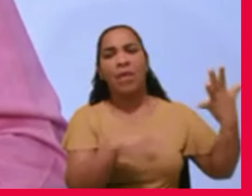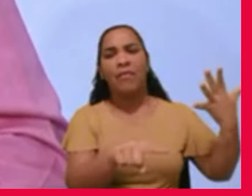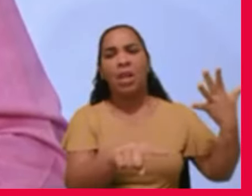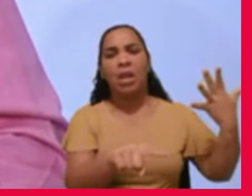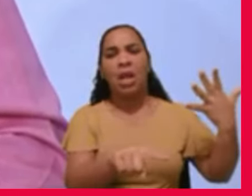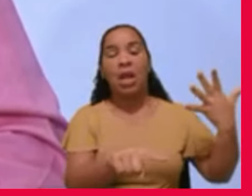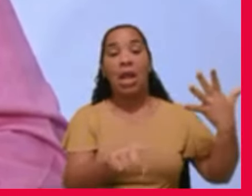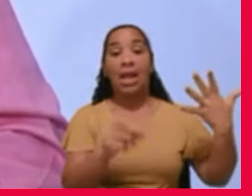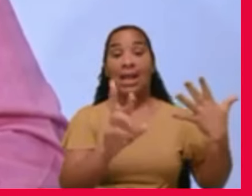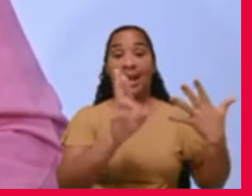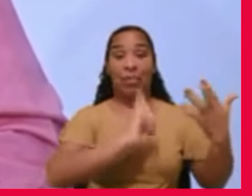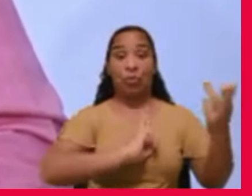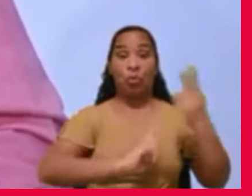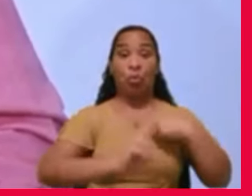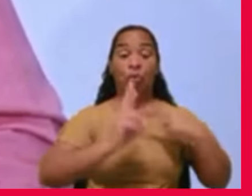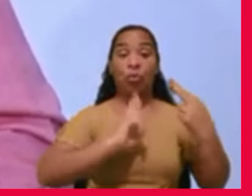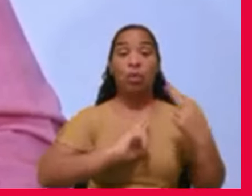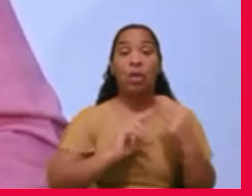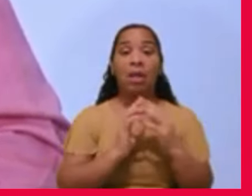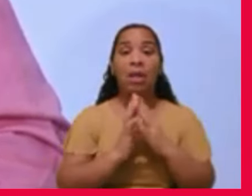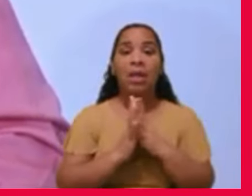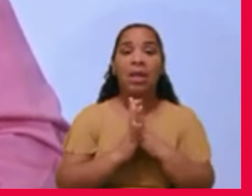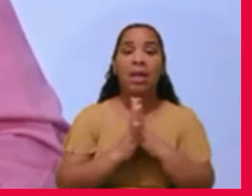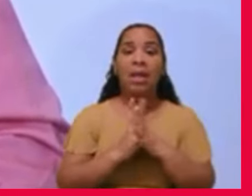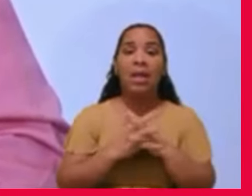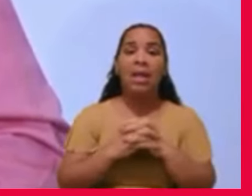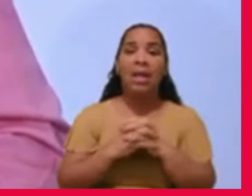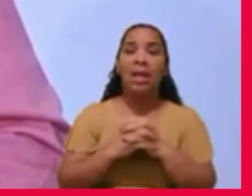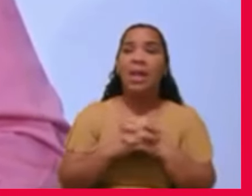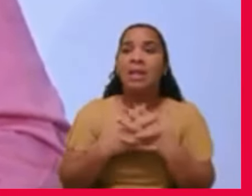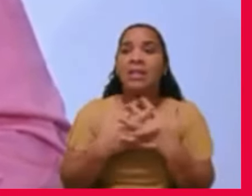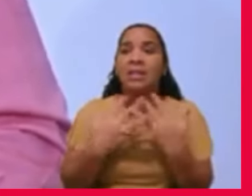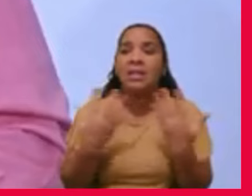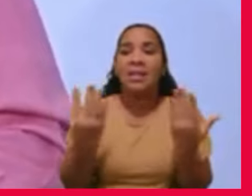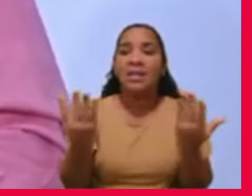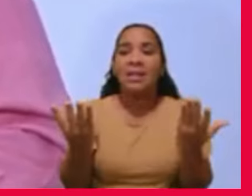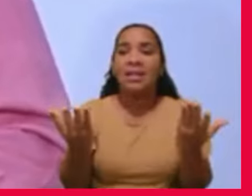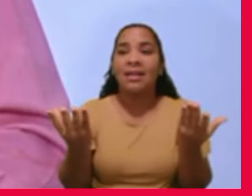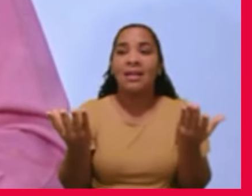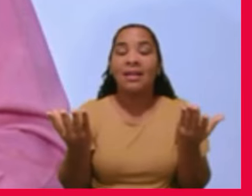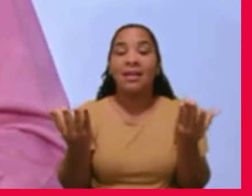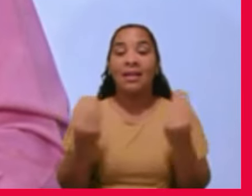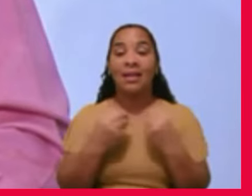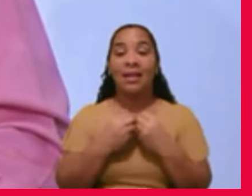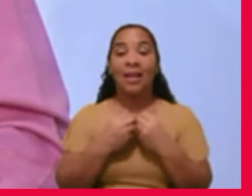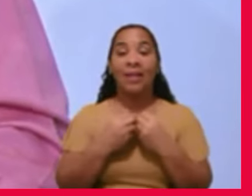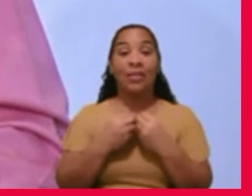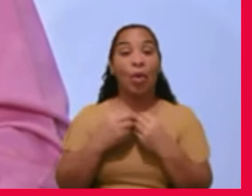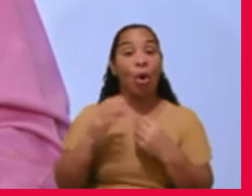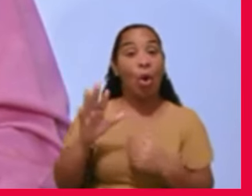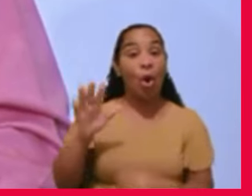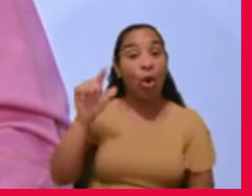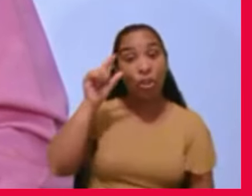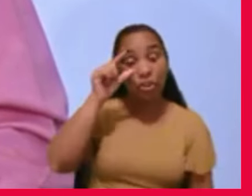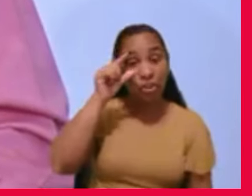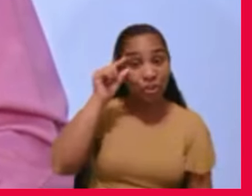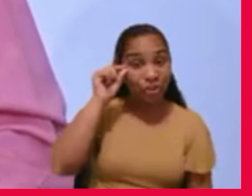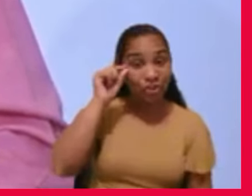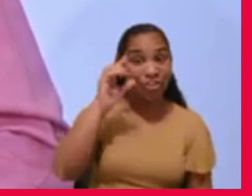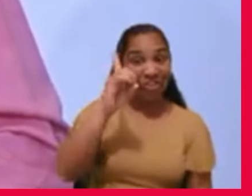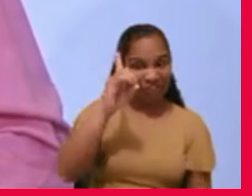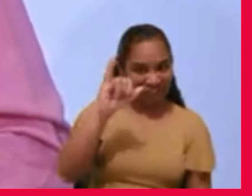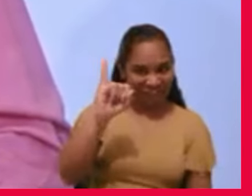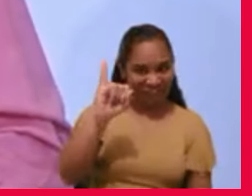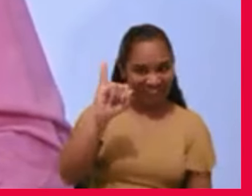-nos, quando perguntamos, porque nos visitava, ele disse, o nosso Di, ele me chamava Di na